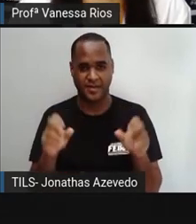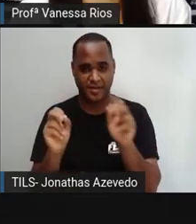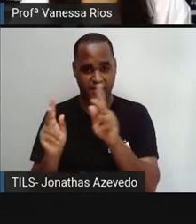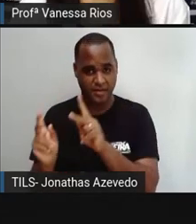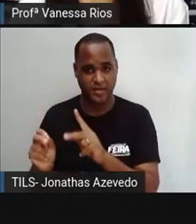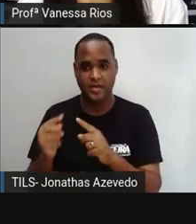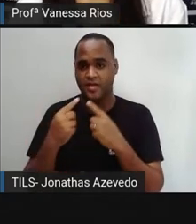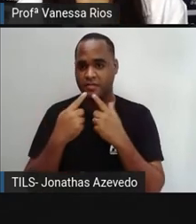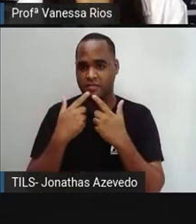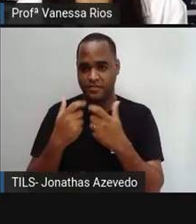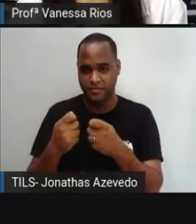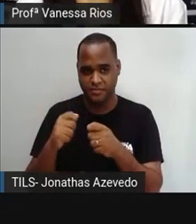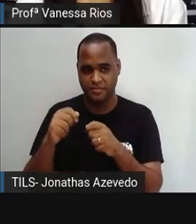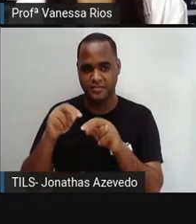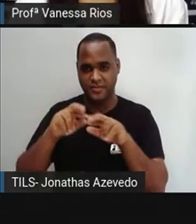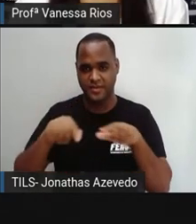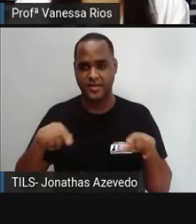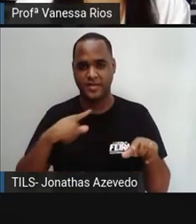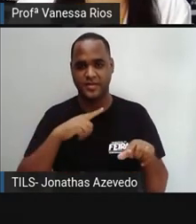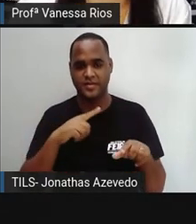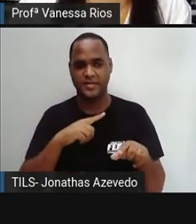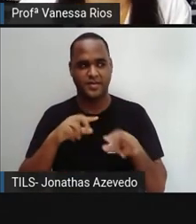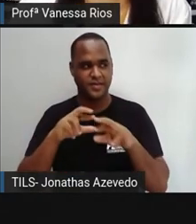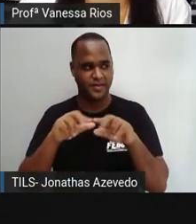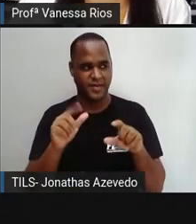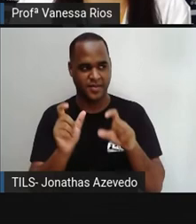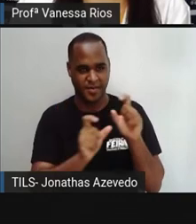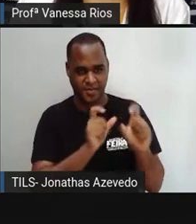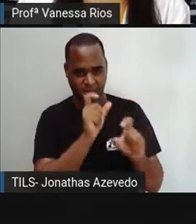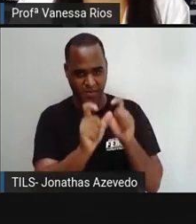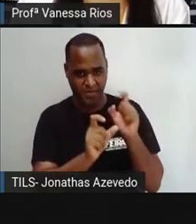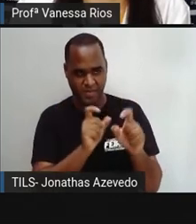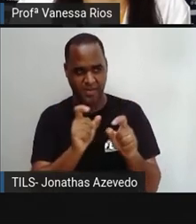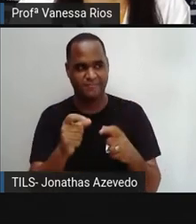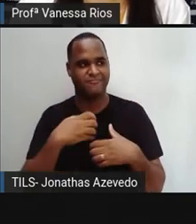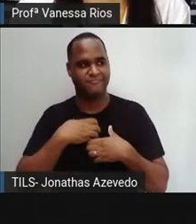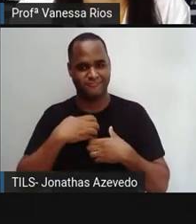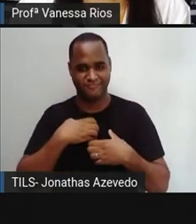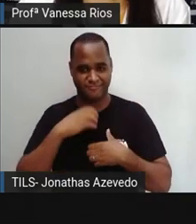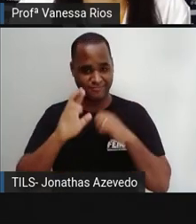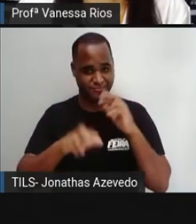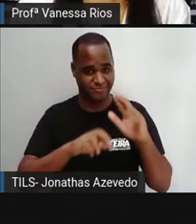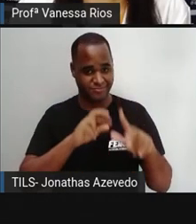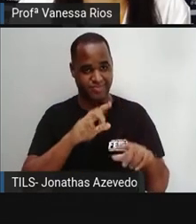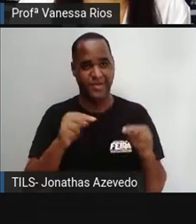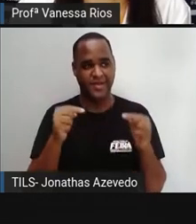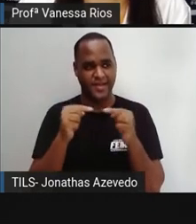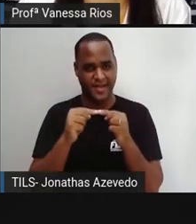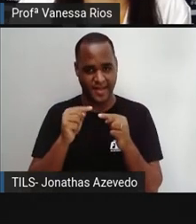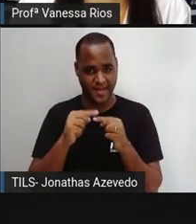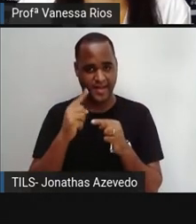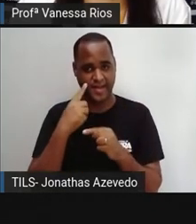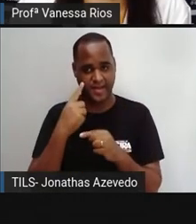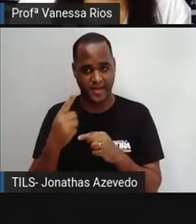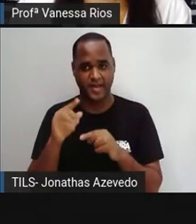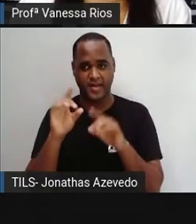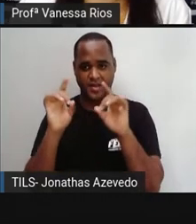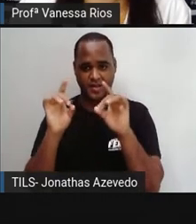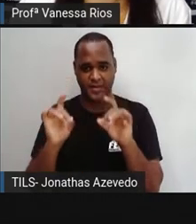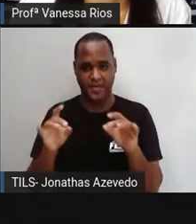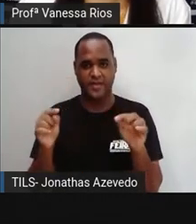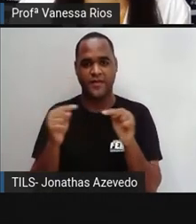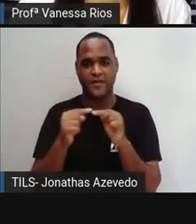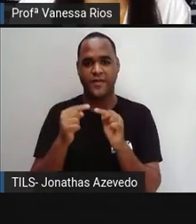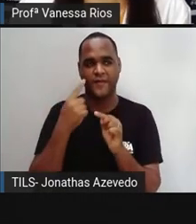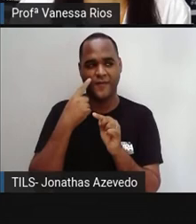língua porque cria significados diferentes para as palavras. Esmeralda Ortiz, especial para a folhinha.